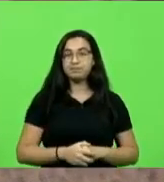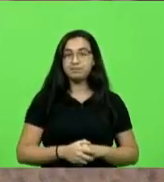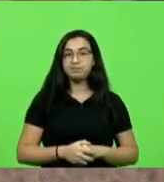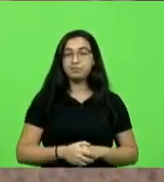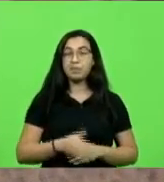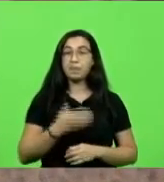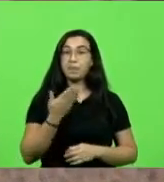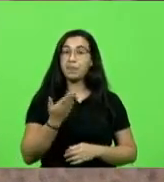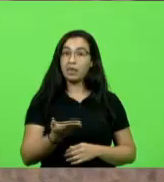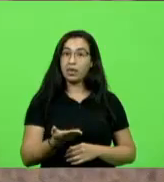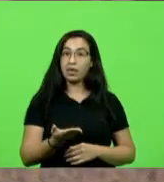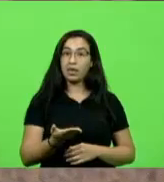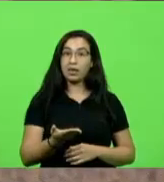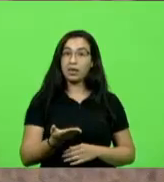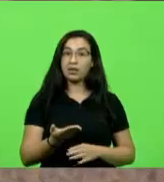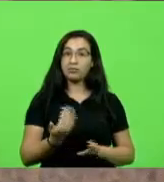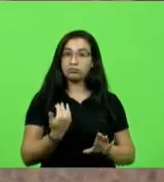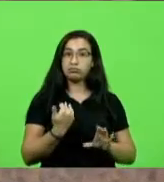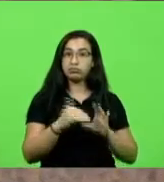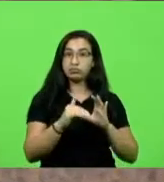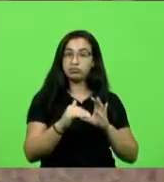ela dar o despacho.